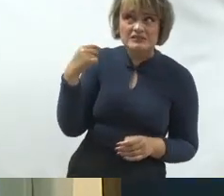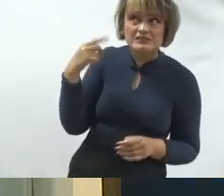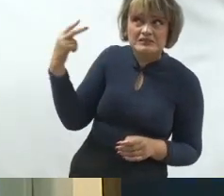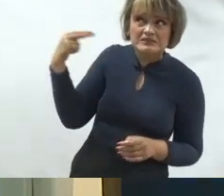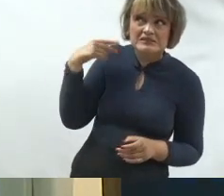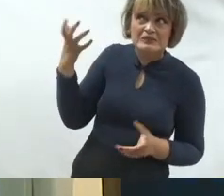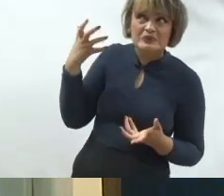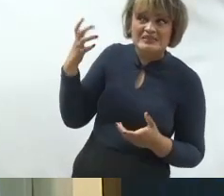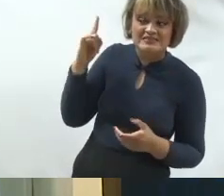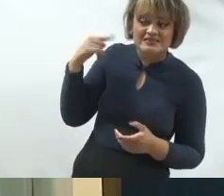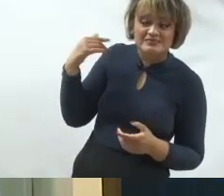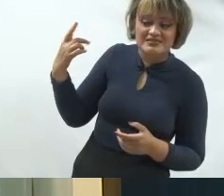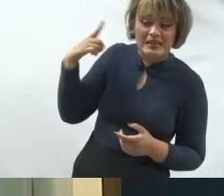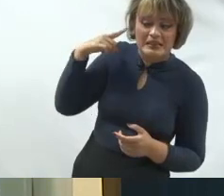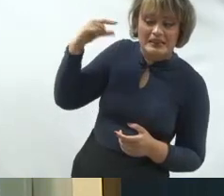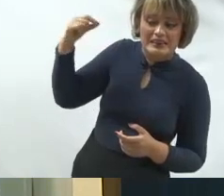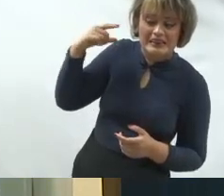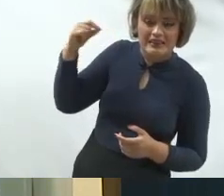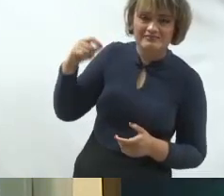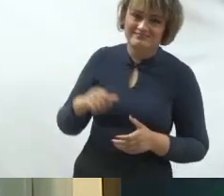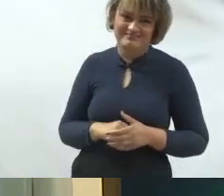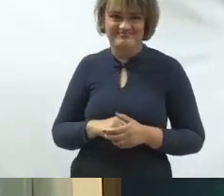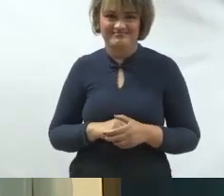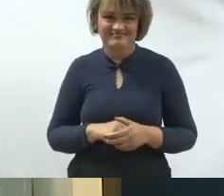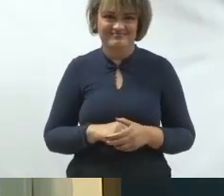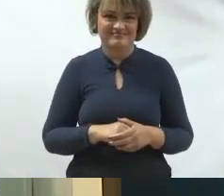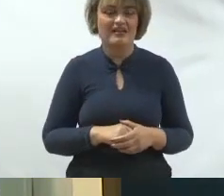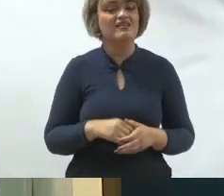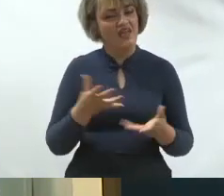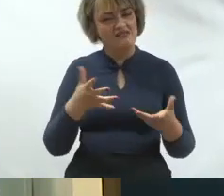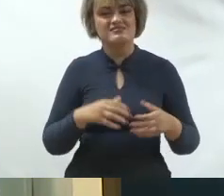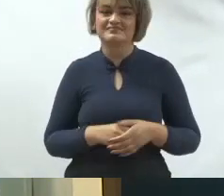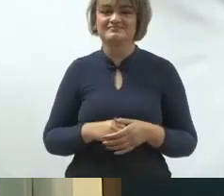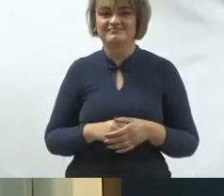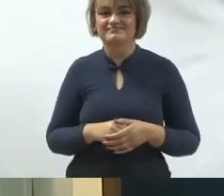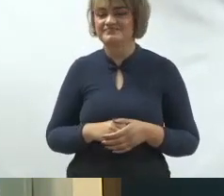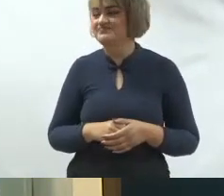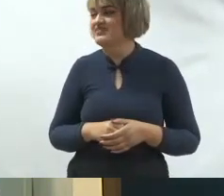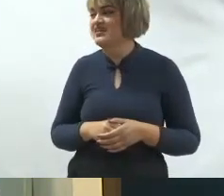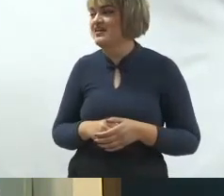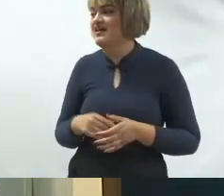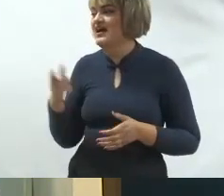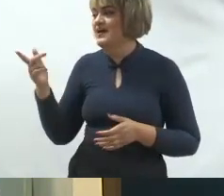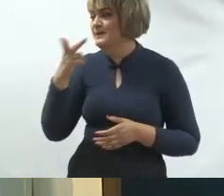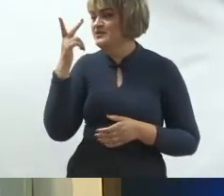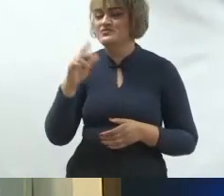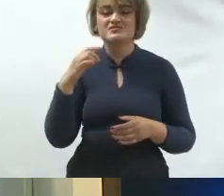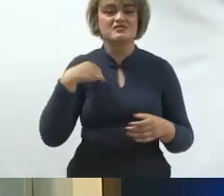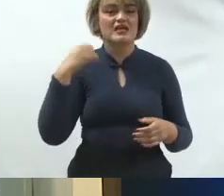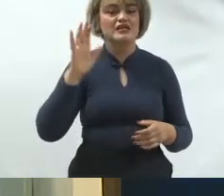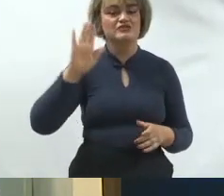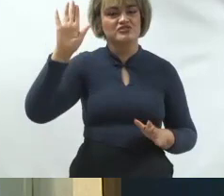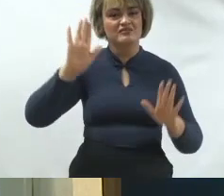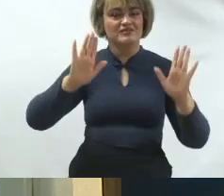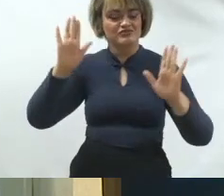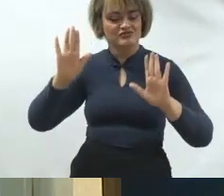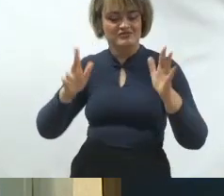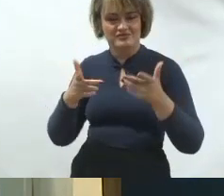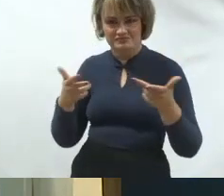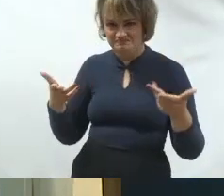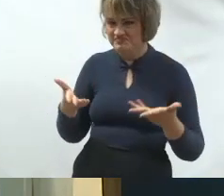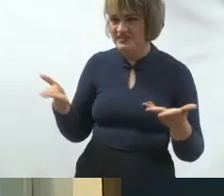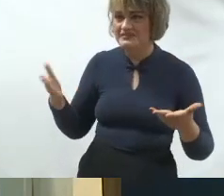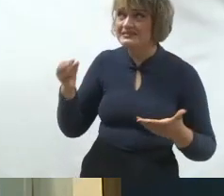interesse, pelo desejo, pela vontade de casar. E é isso mesmo. Estão aí todos os candidatos, todos os pré-candidatos, nesse momento,